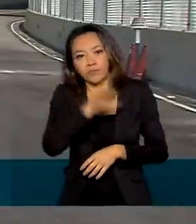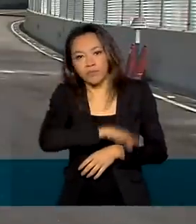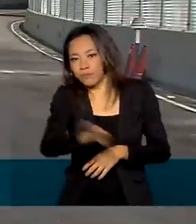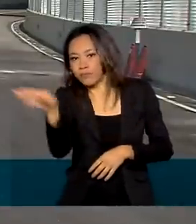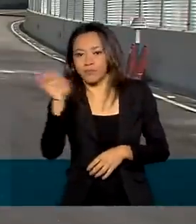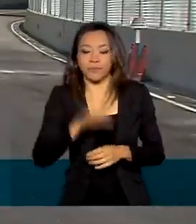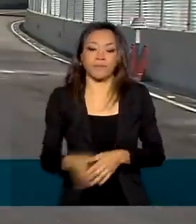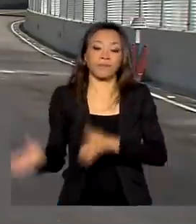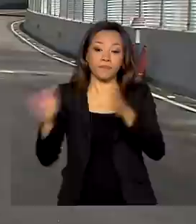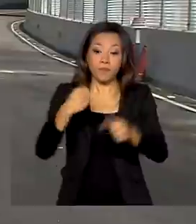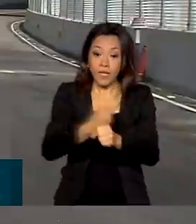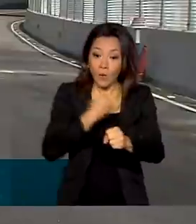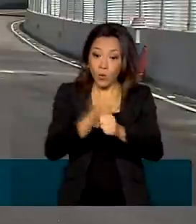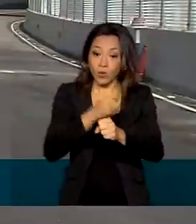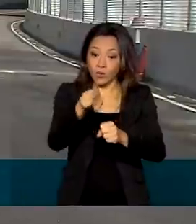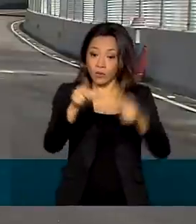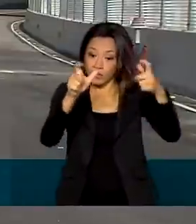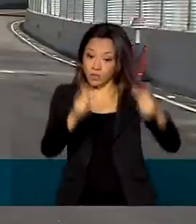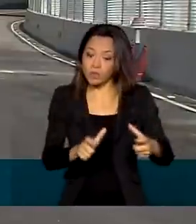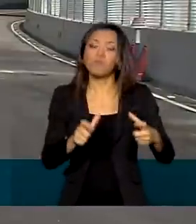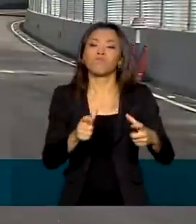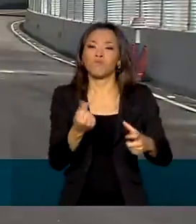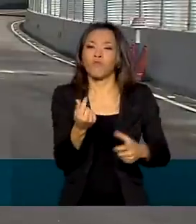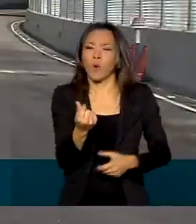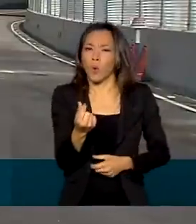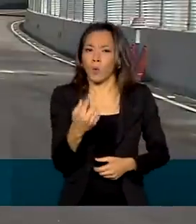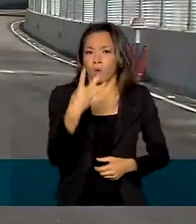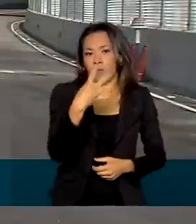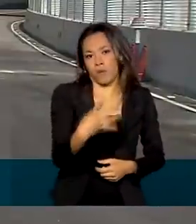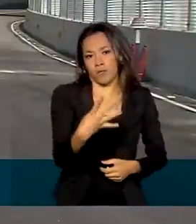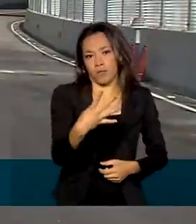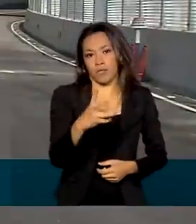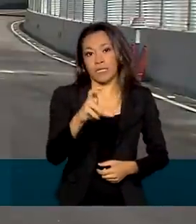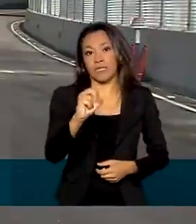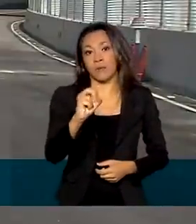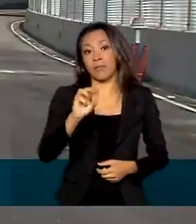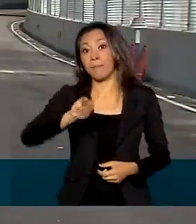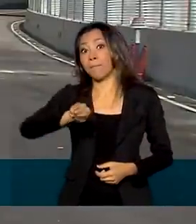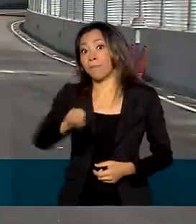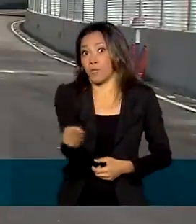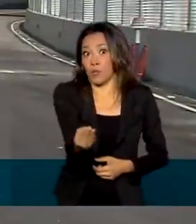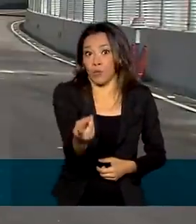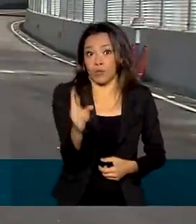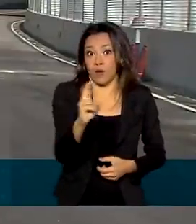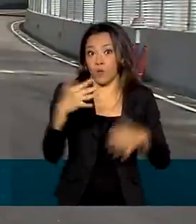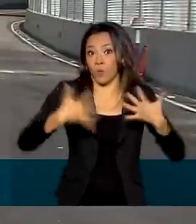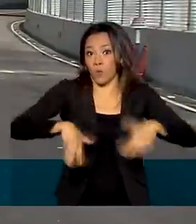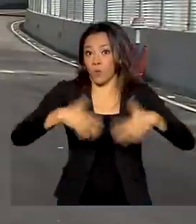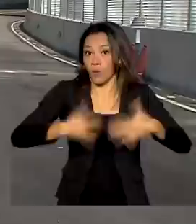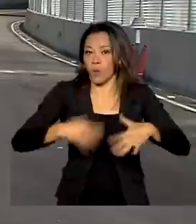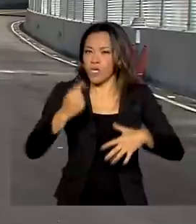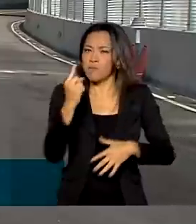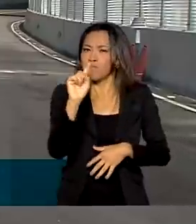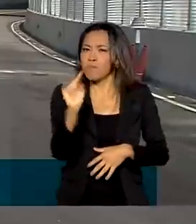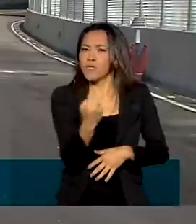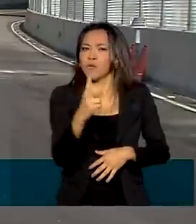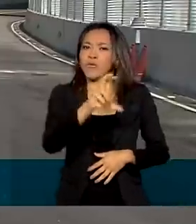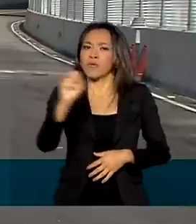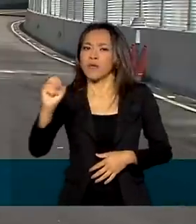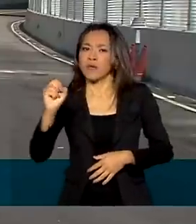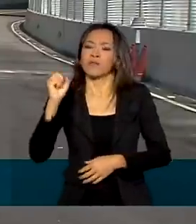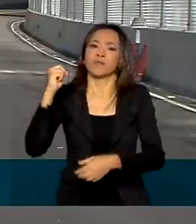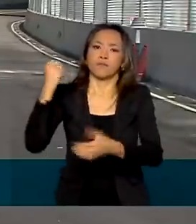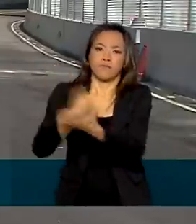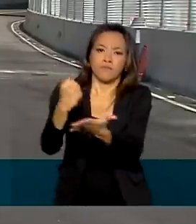construção da Avenida Portuária custou cerca de 450 milhões de reais e gerou 1.500 empregos diretos e